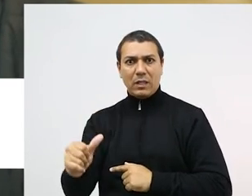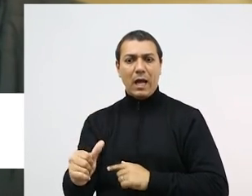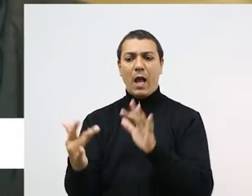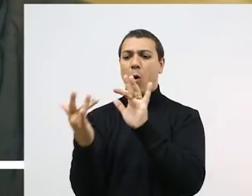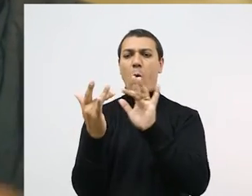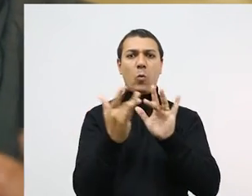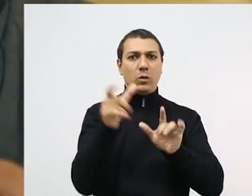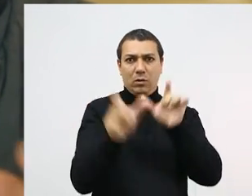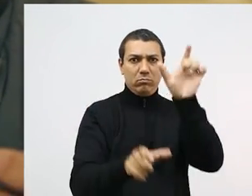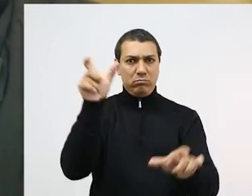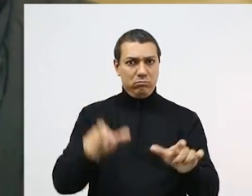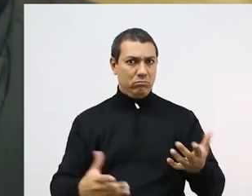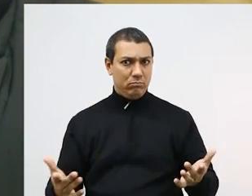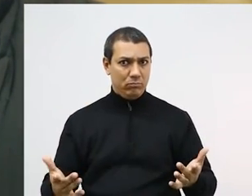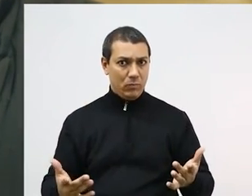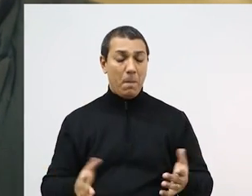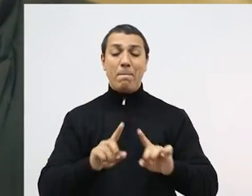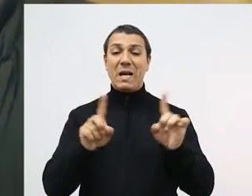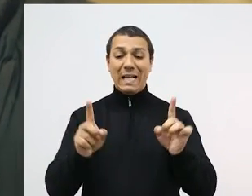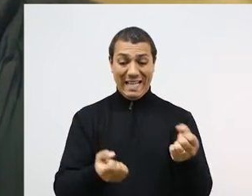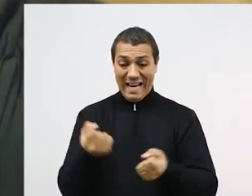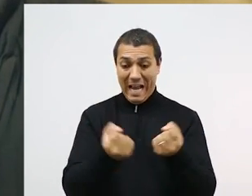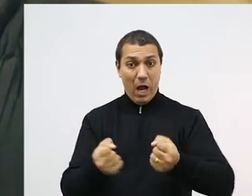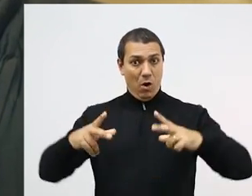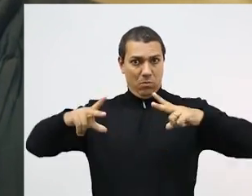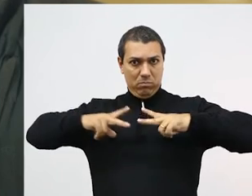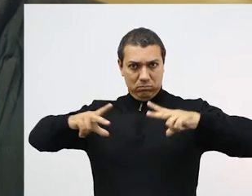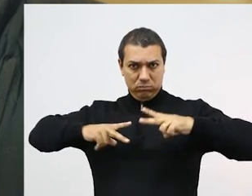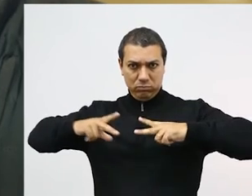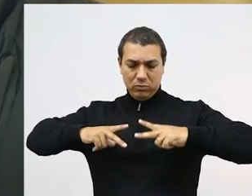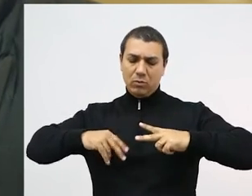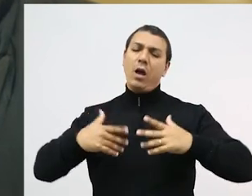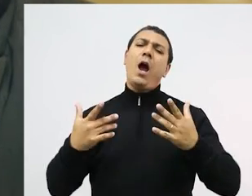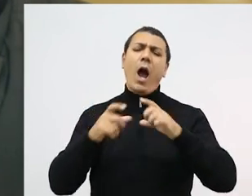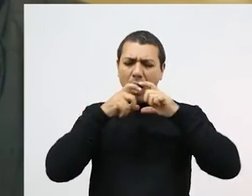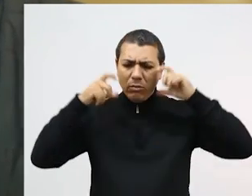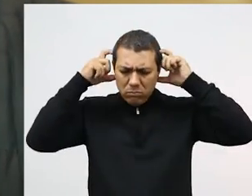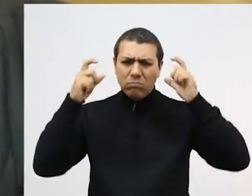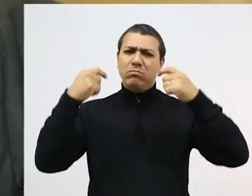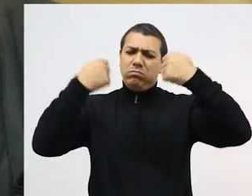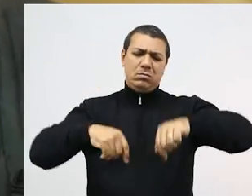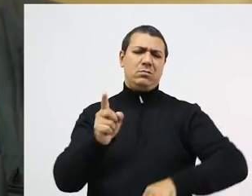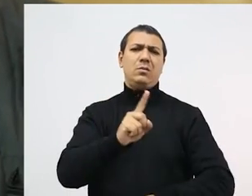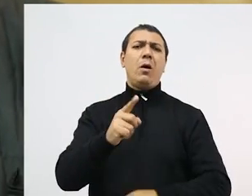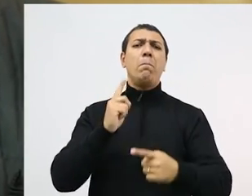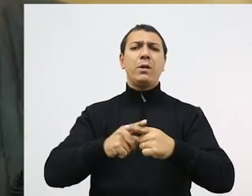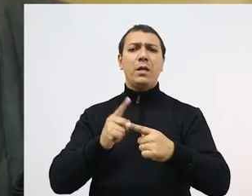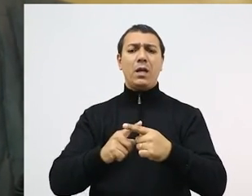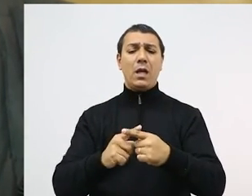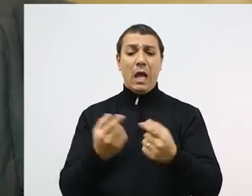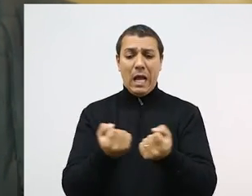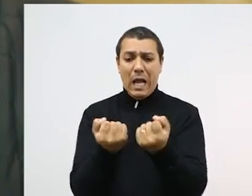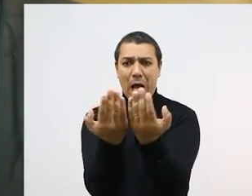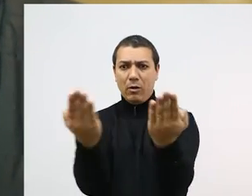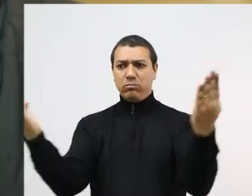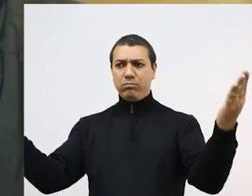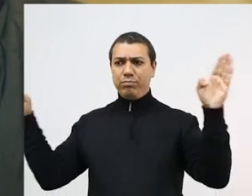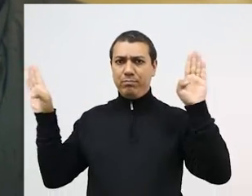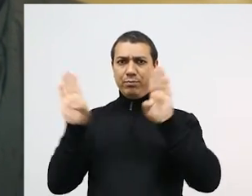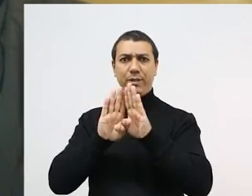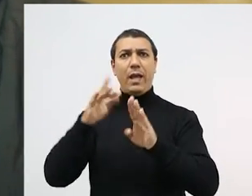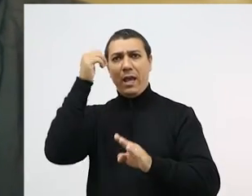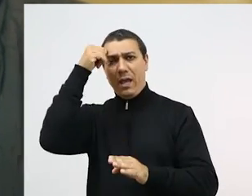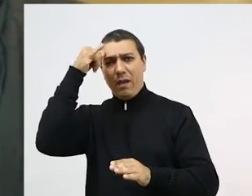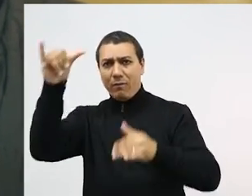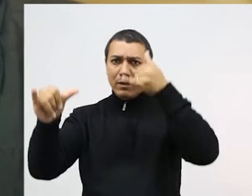evidentemente, para reduzir a emissão das gotículas. No carro utilizado como transporte individual, isso não é uma necessidade em função